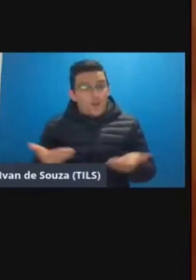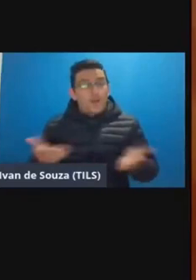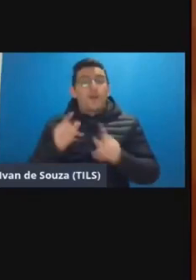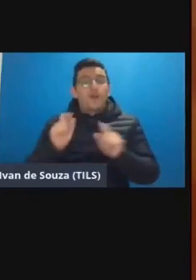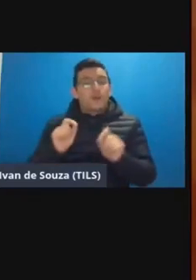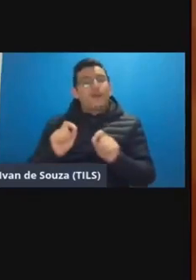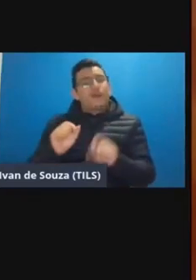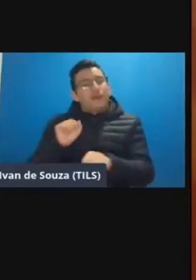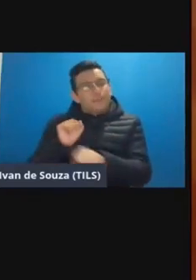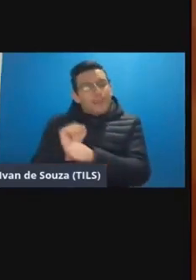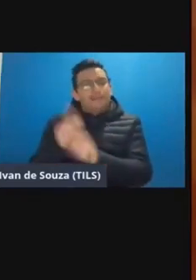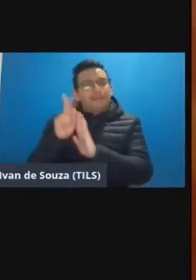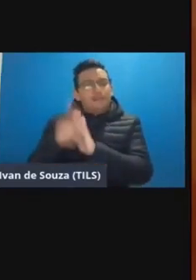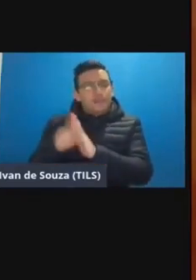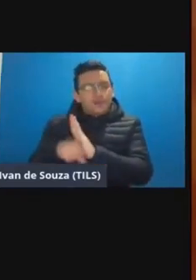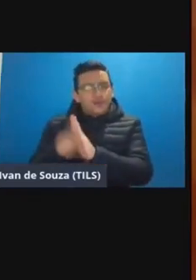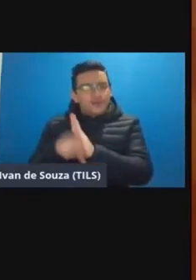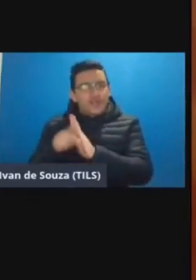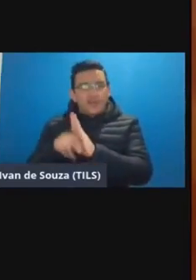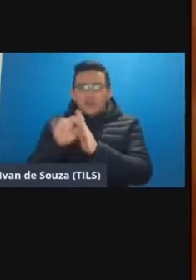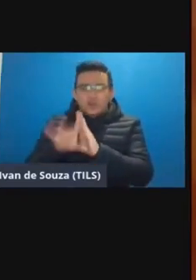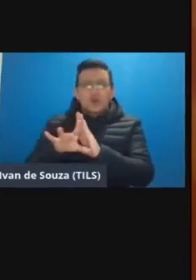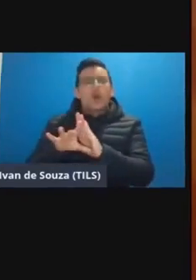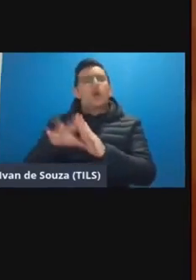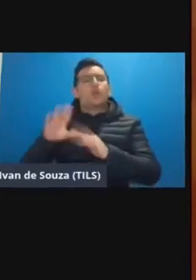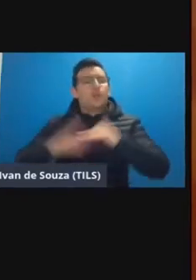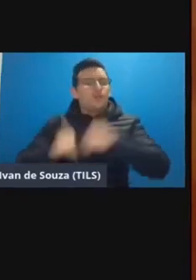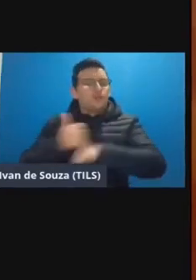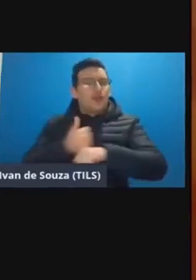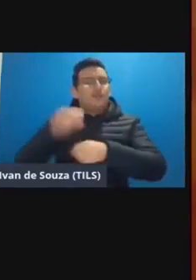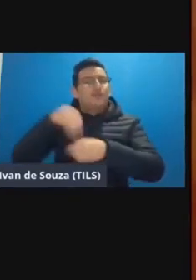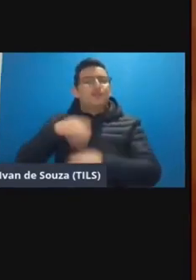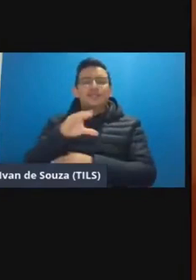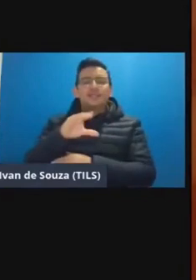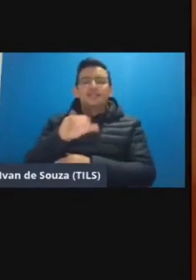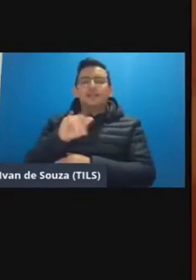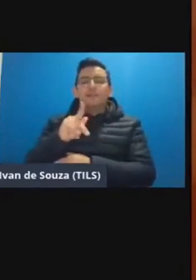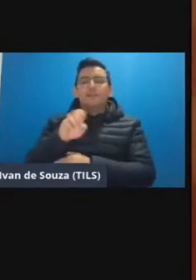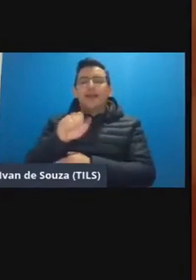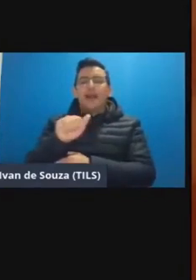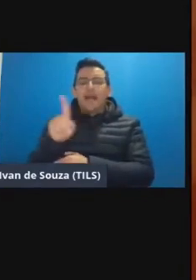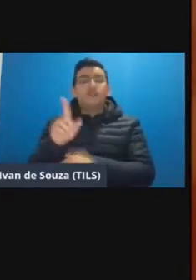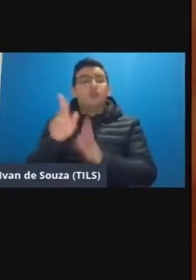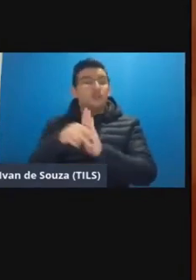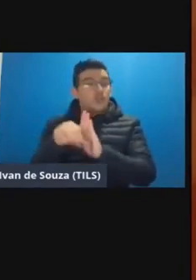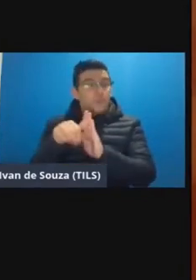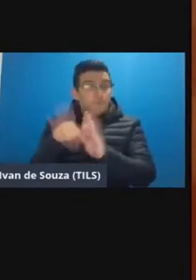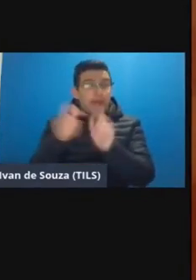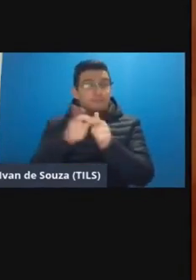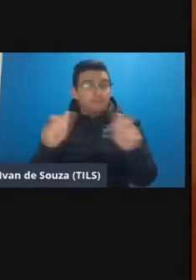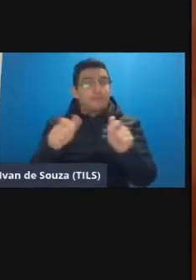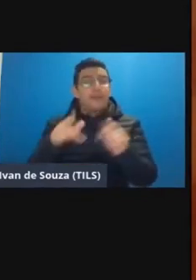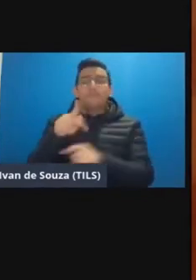de ser um programa é só de qualificação por meio da CIPAD ele se torna um programa maior através da